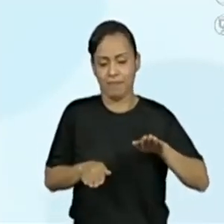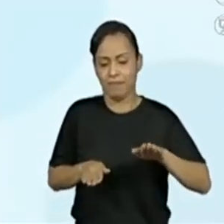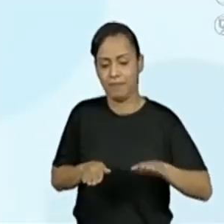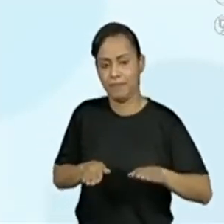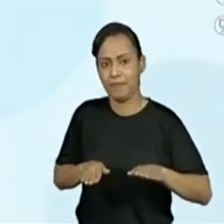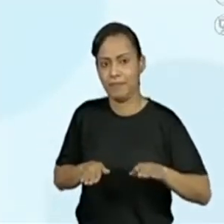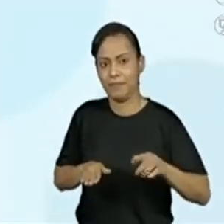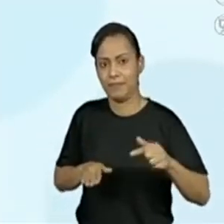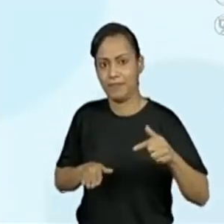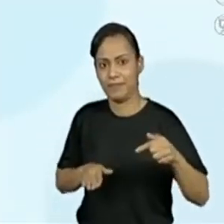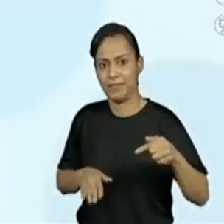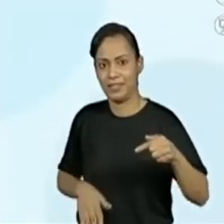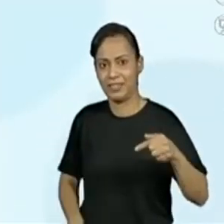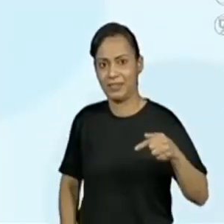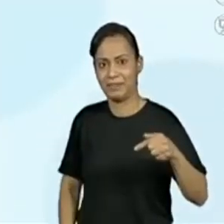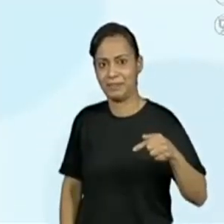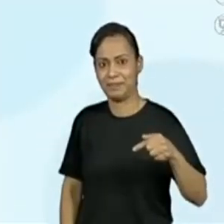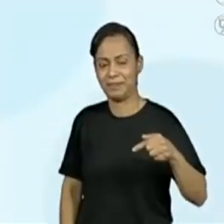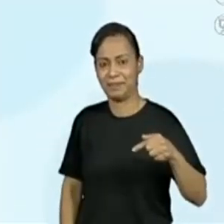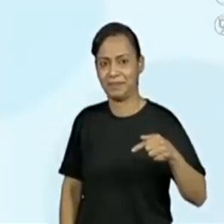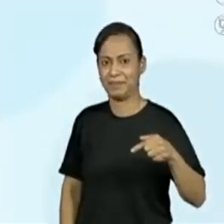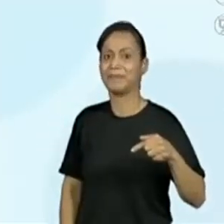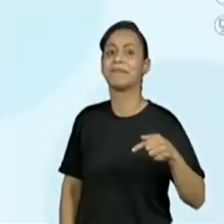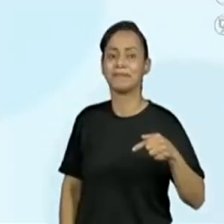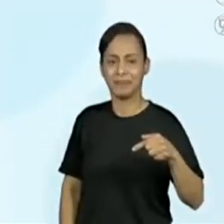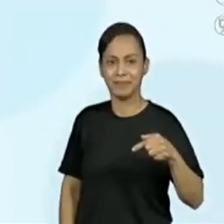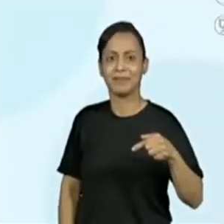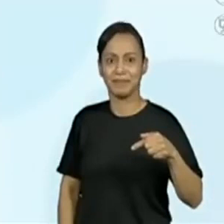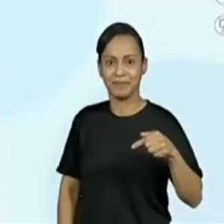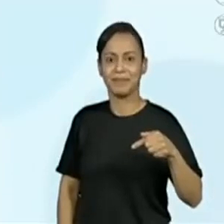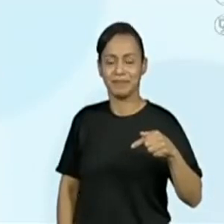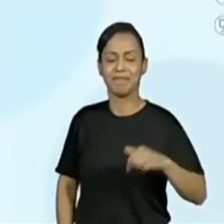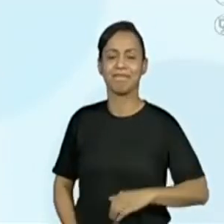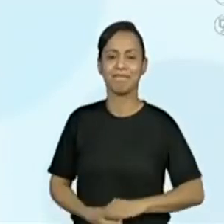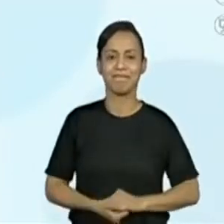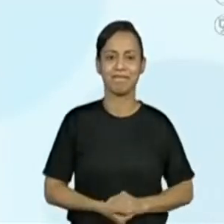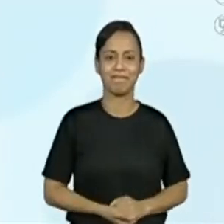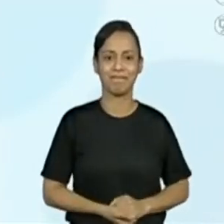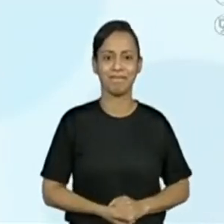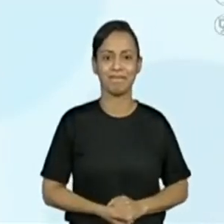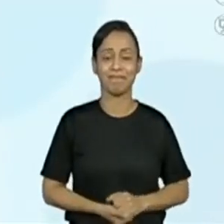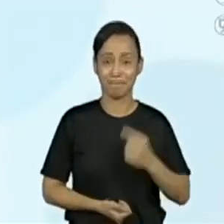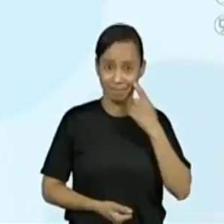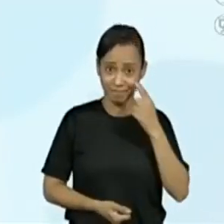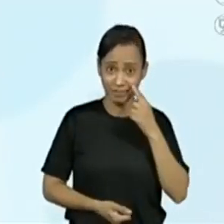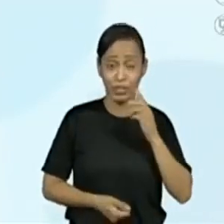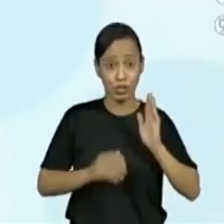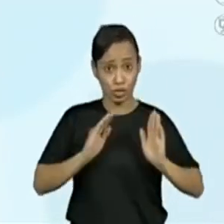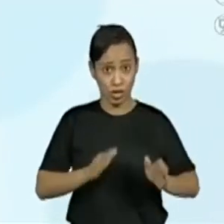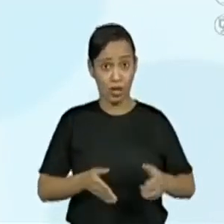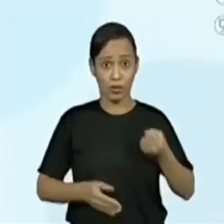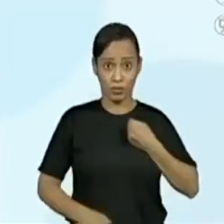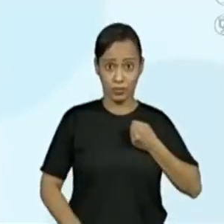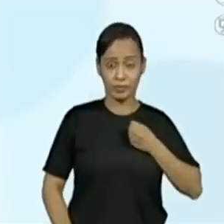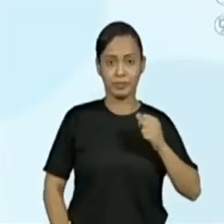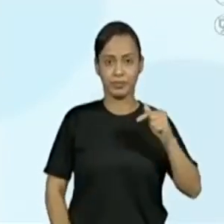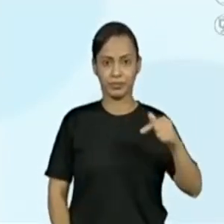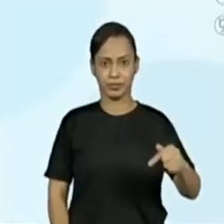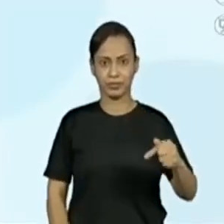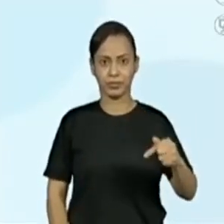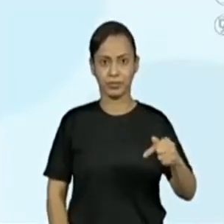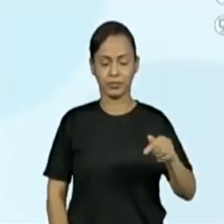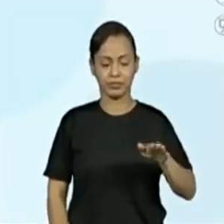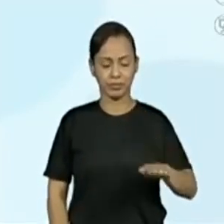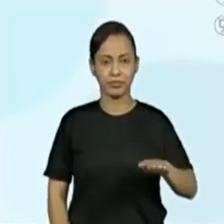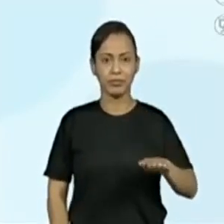Vamos lá. Mais uma tela. Estamos no número 7. Vamos,